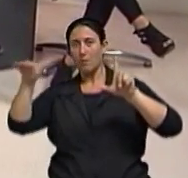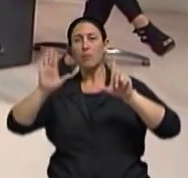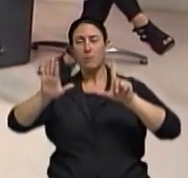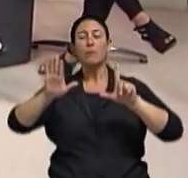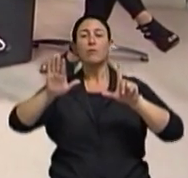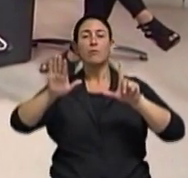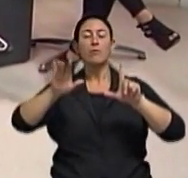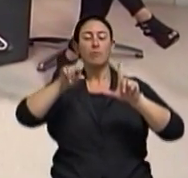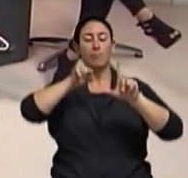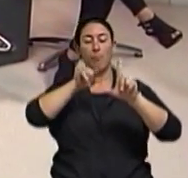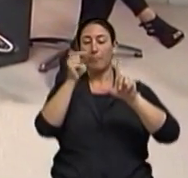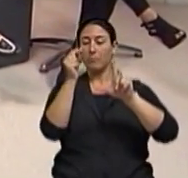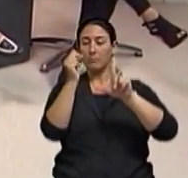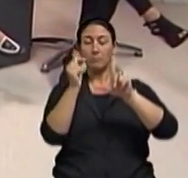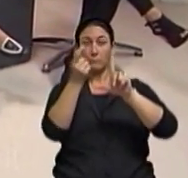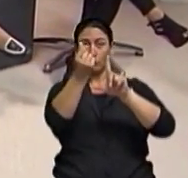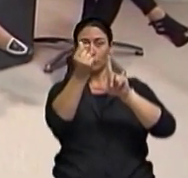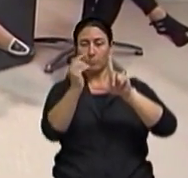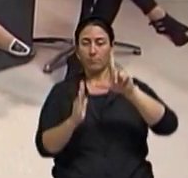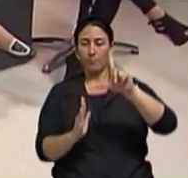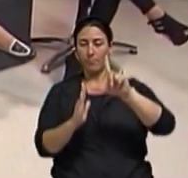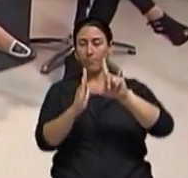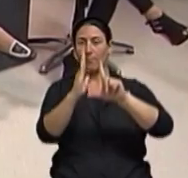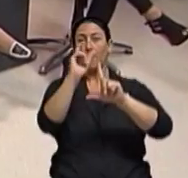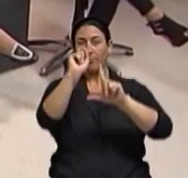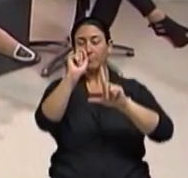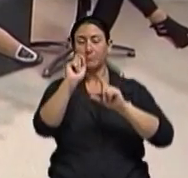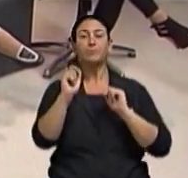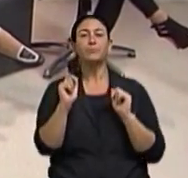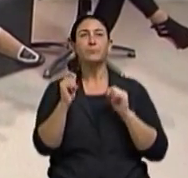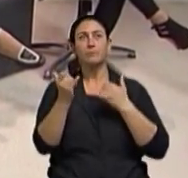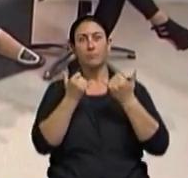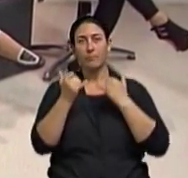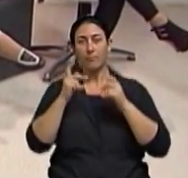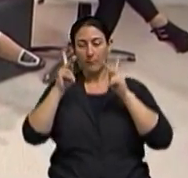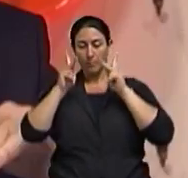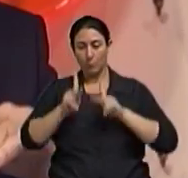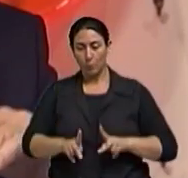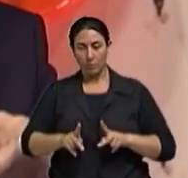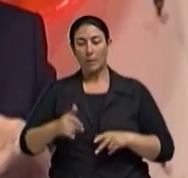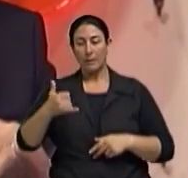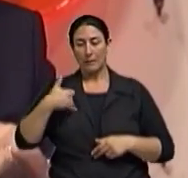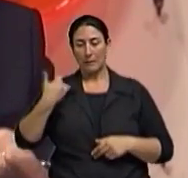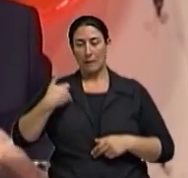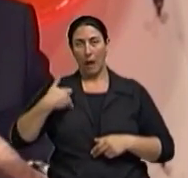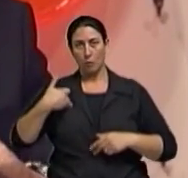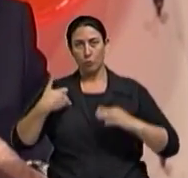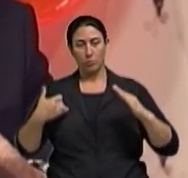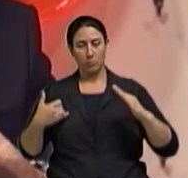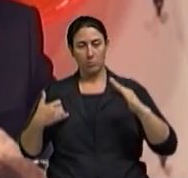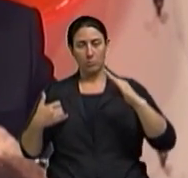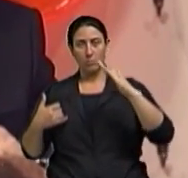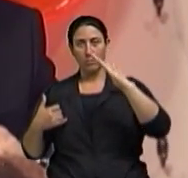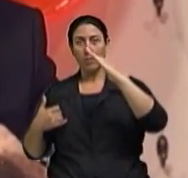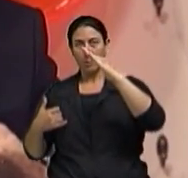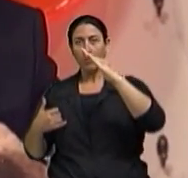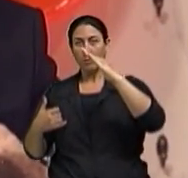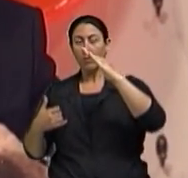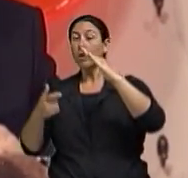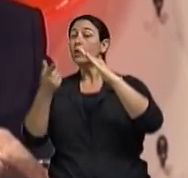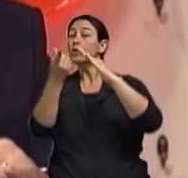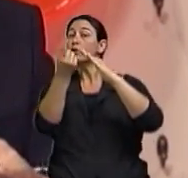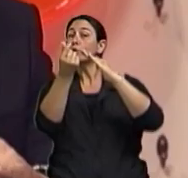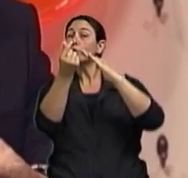no eixo vertical, que a pessoa vai cada vez aumentando mais para chegar aos 60, 65